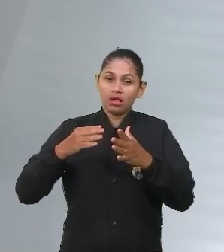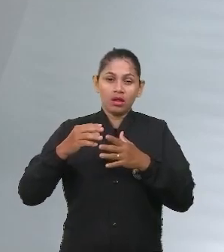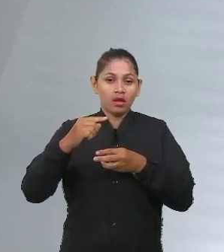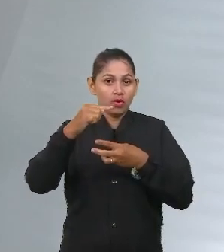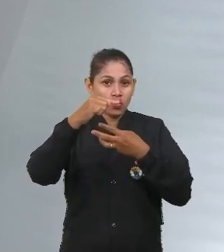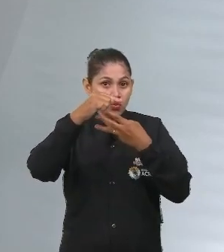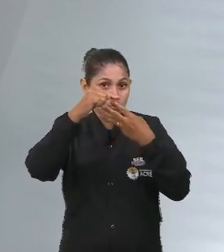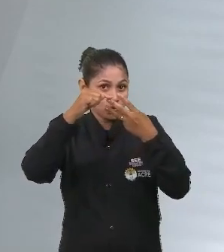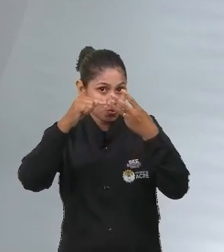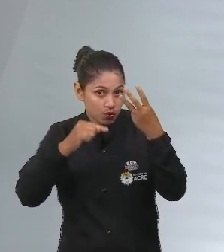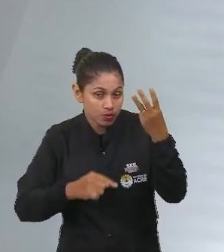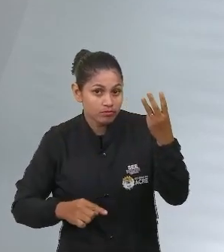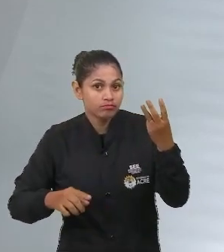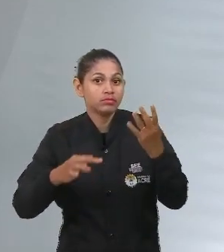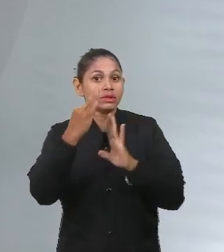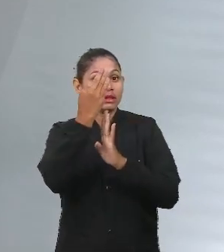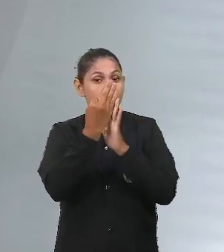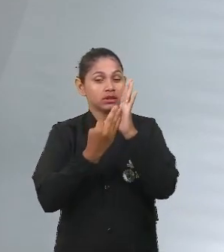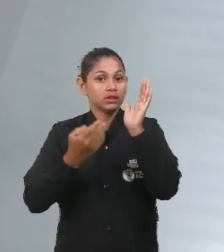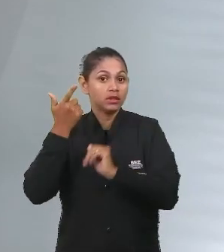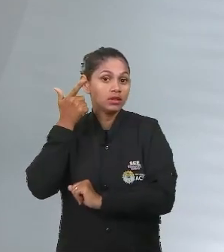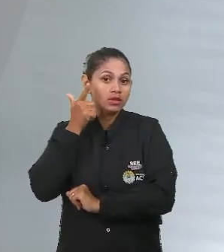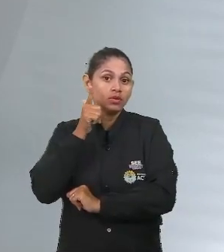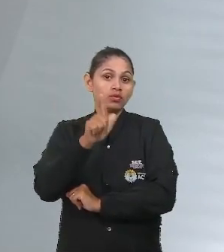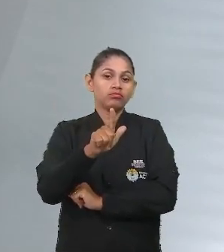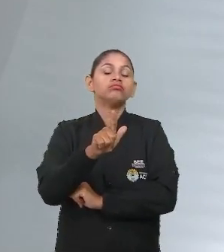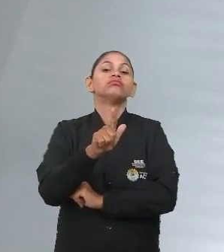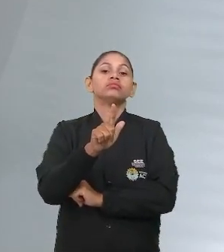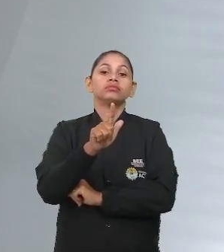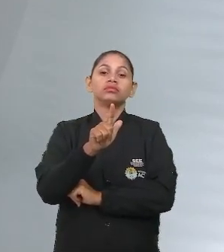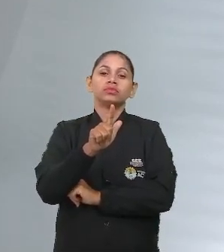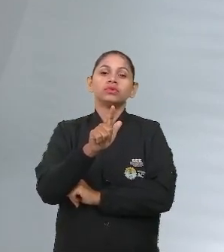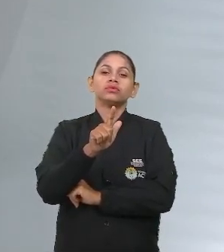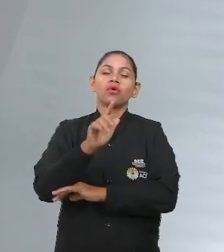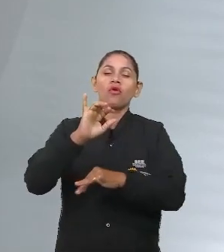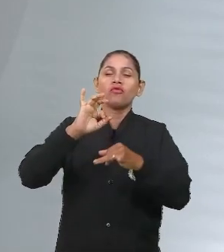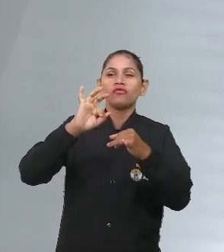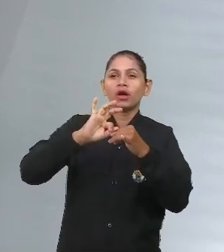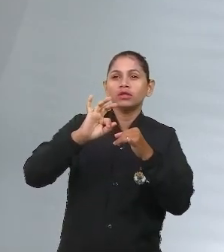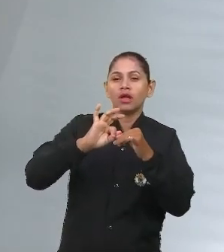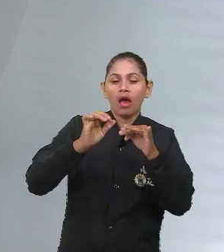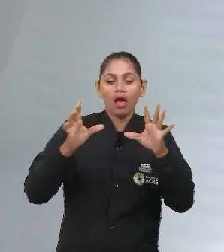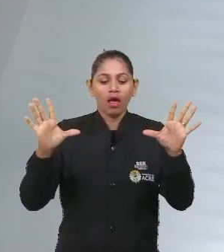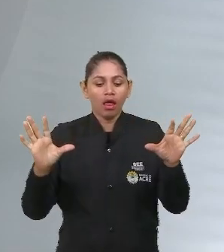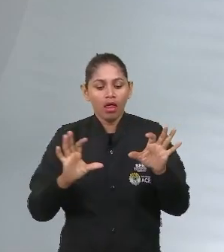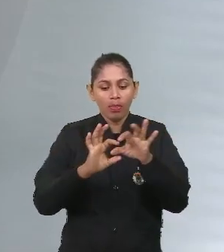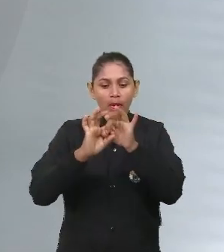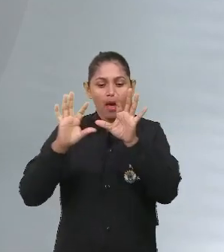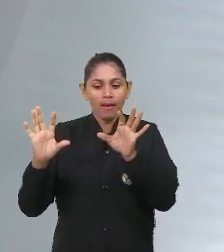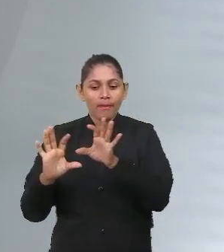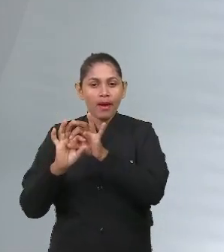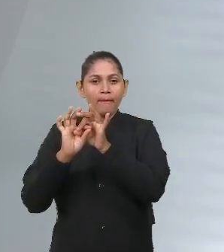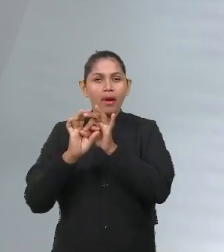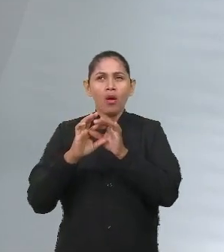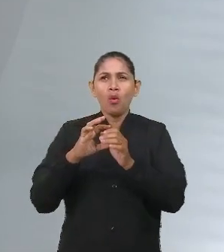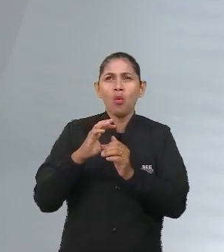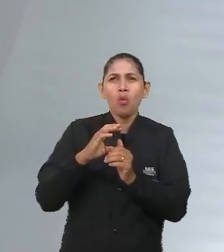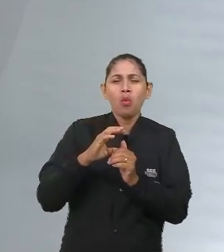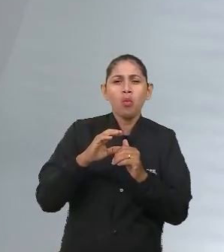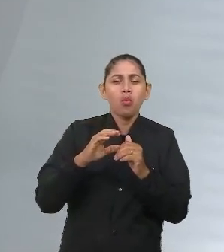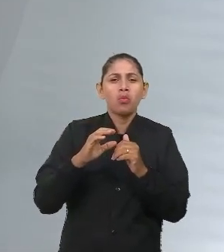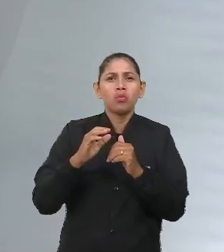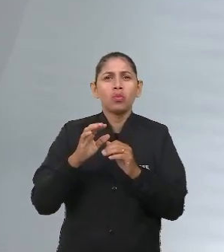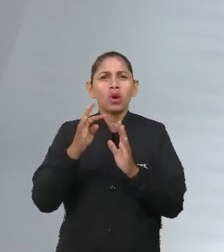observações e consiga, né, fazer ali suas intertextualidades. Qual outro texto eu li sobre isso?